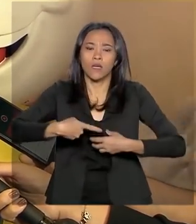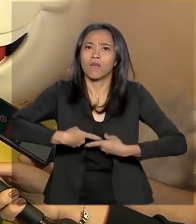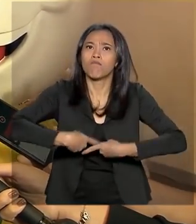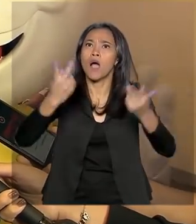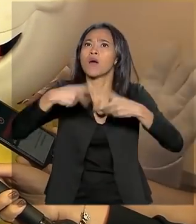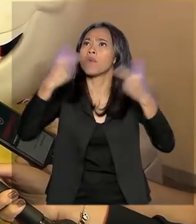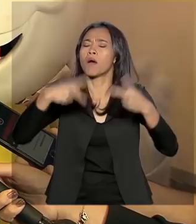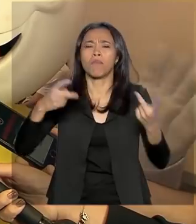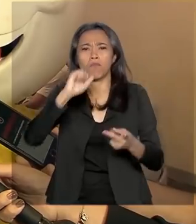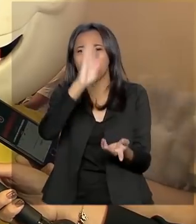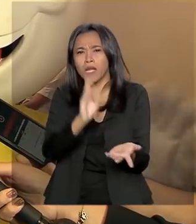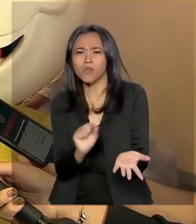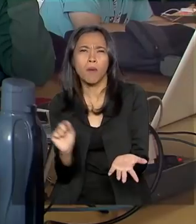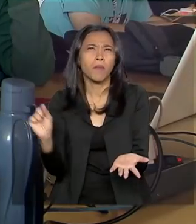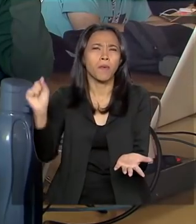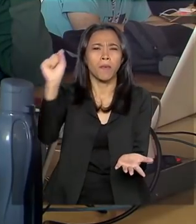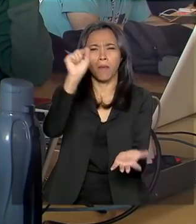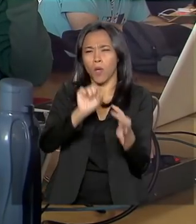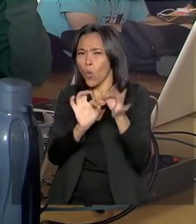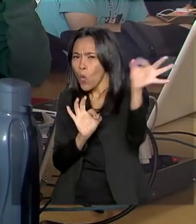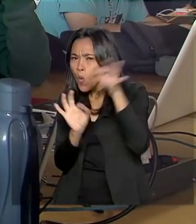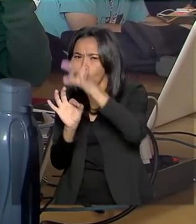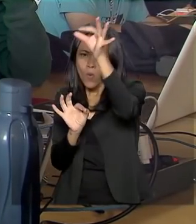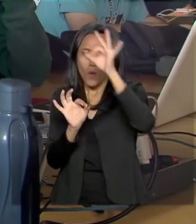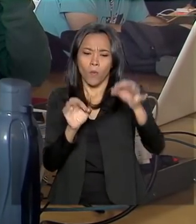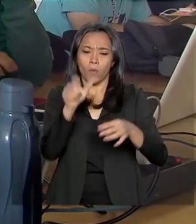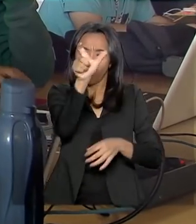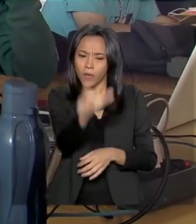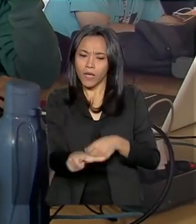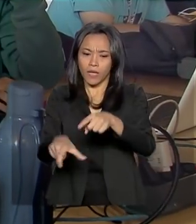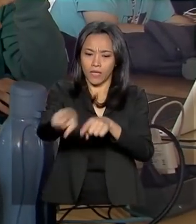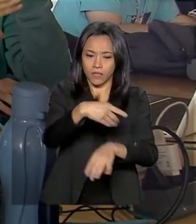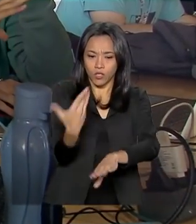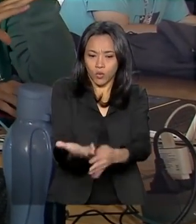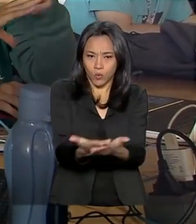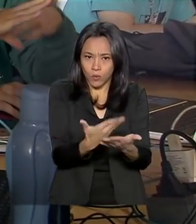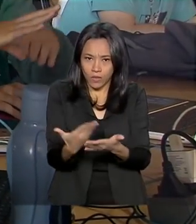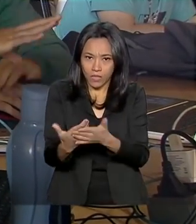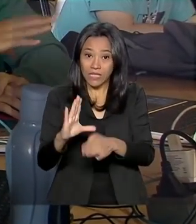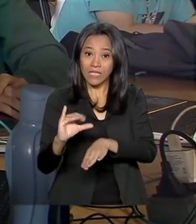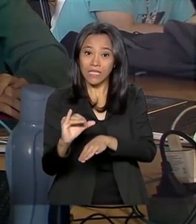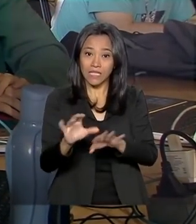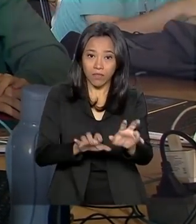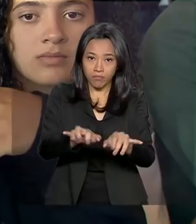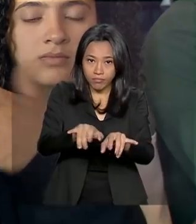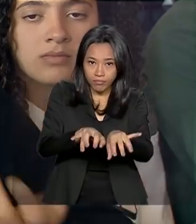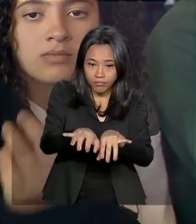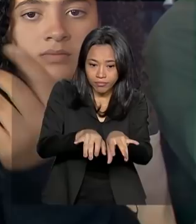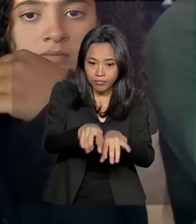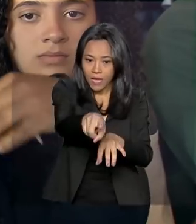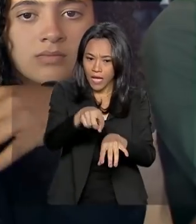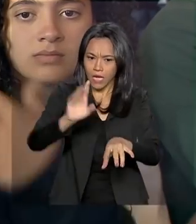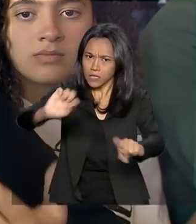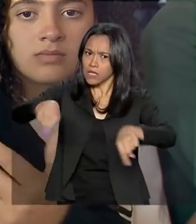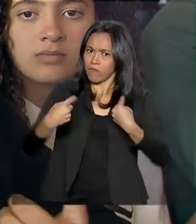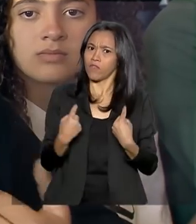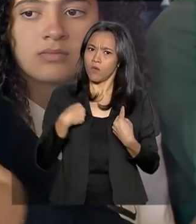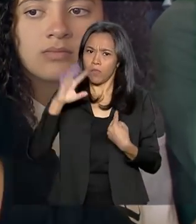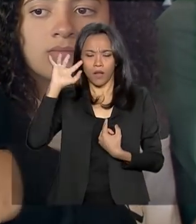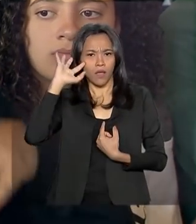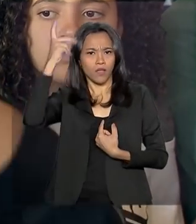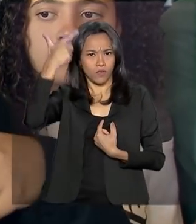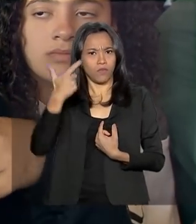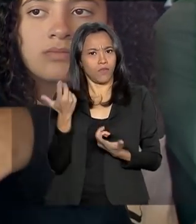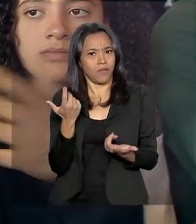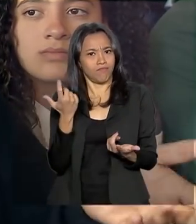assimétrico, no fundo da Amazônia. Estudante de ciências da computação, Larissa Ramos, participou do desafio de desenvolver soluções para a